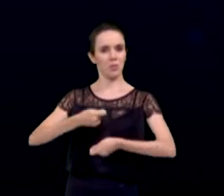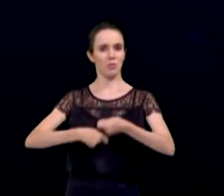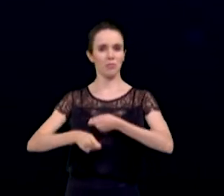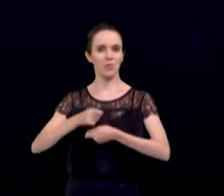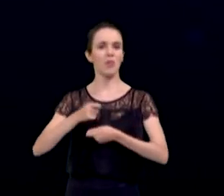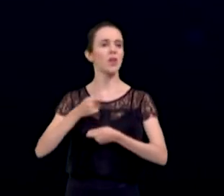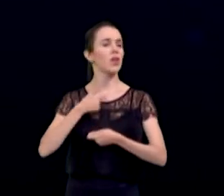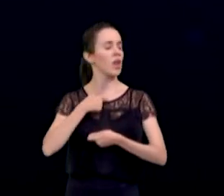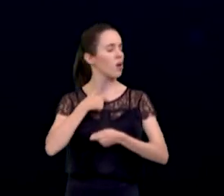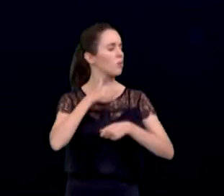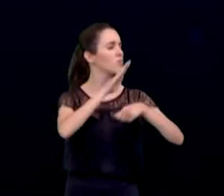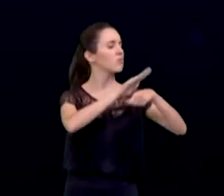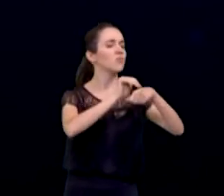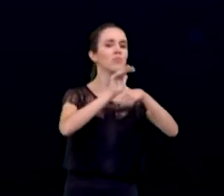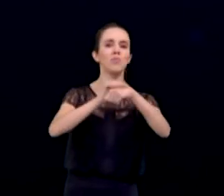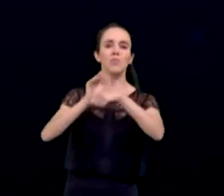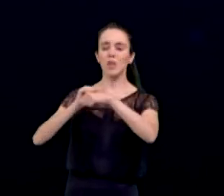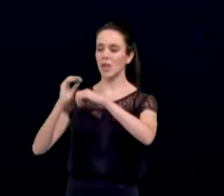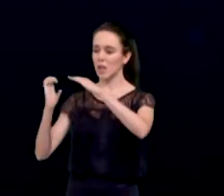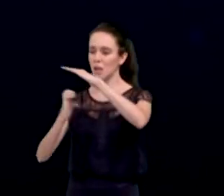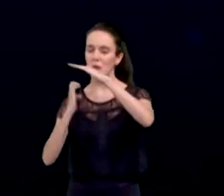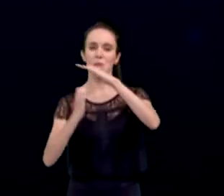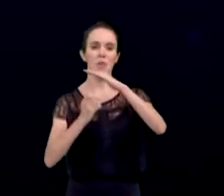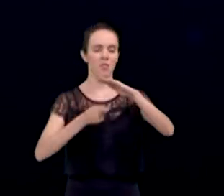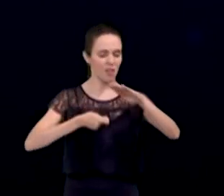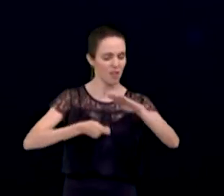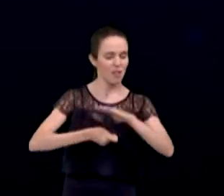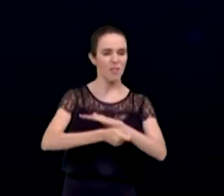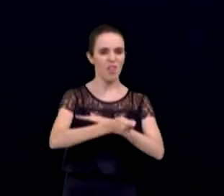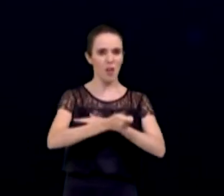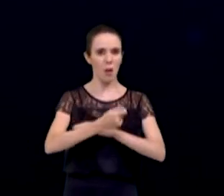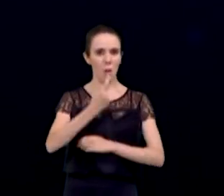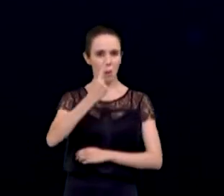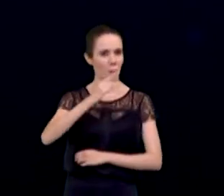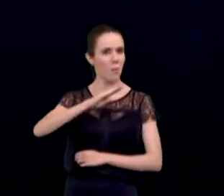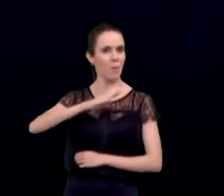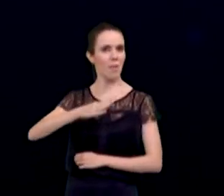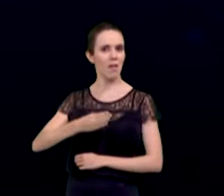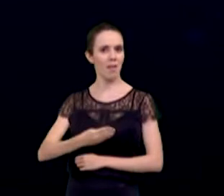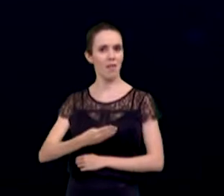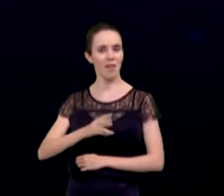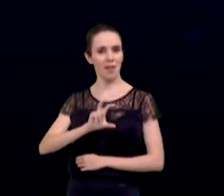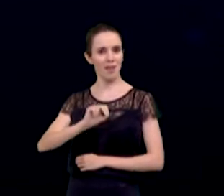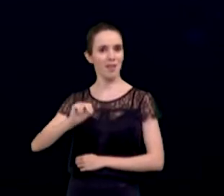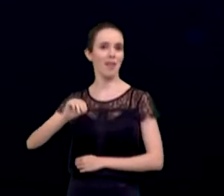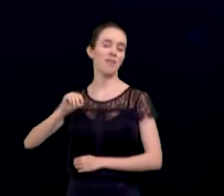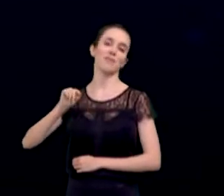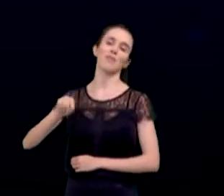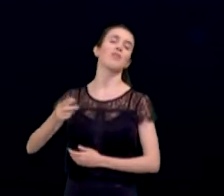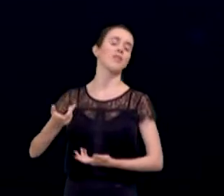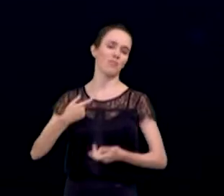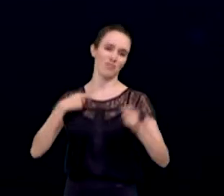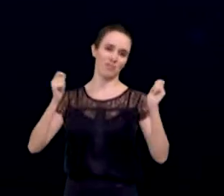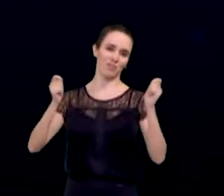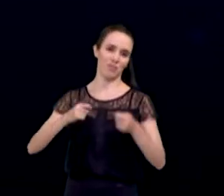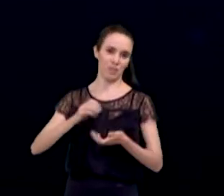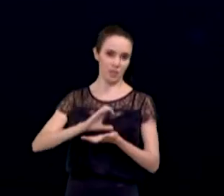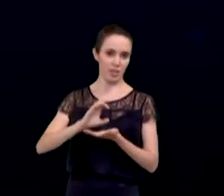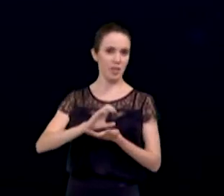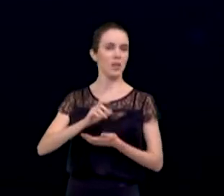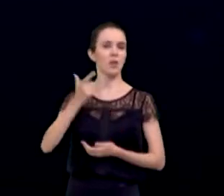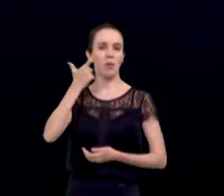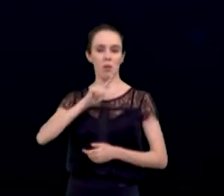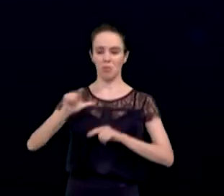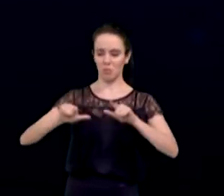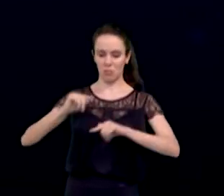empresa, captando investimentos. Nós captamos mais de um bilhão e meio de investimentos e cinco mil empregos.